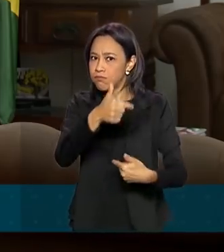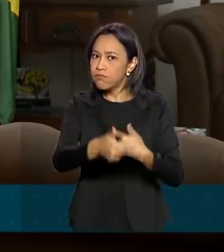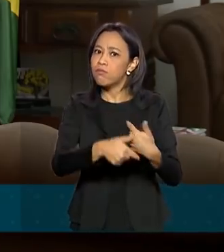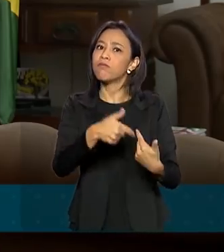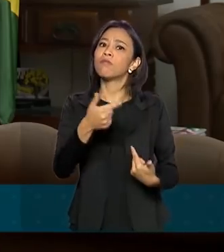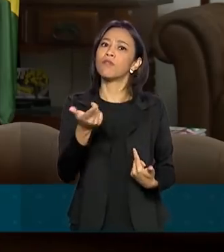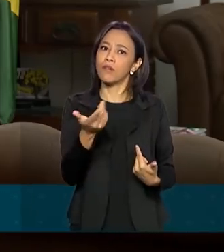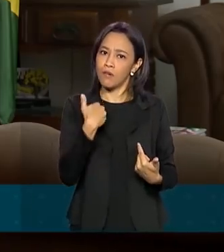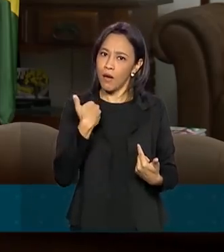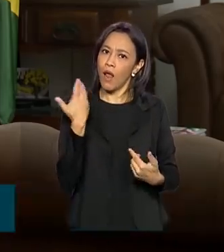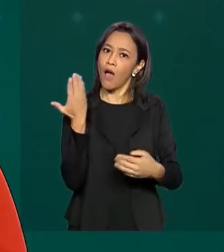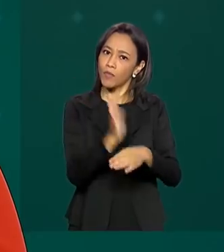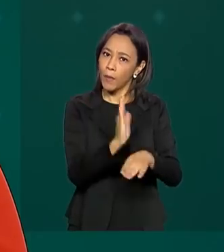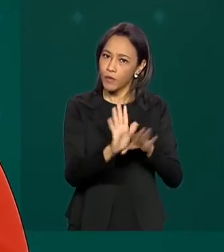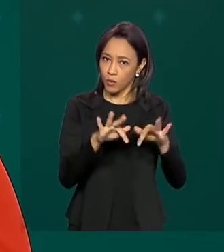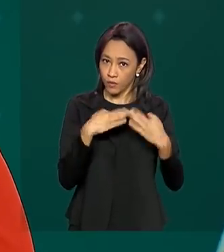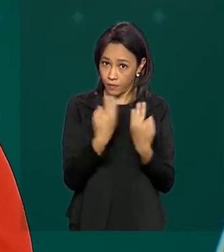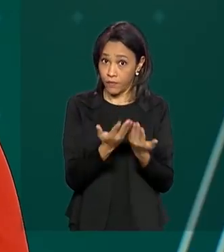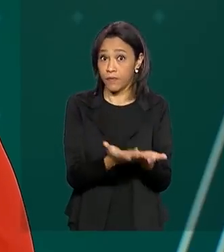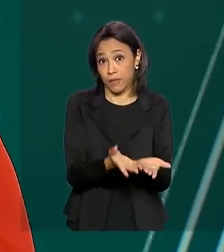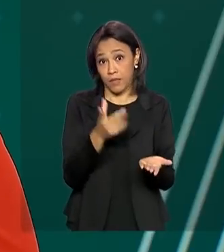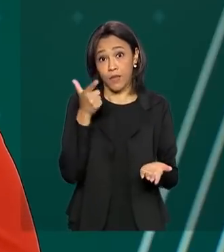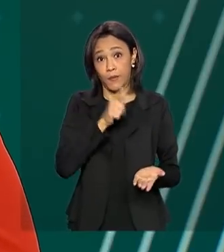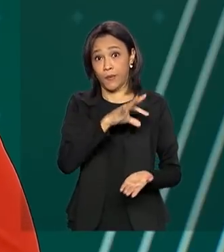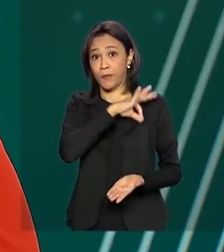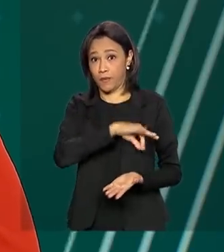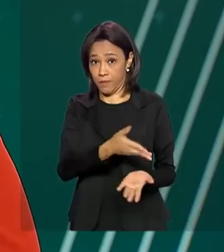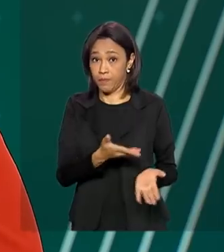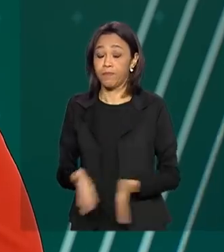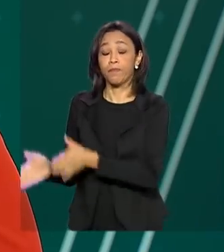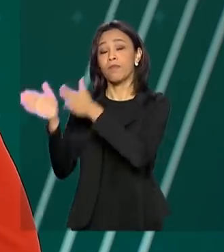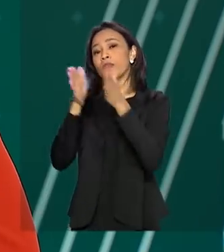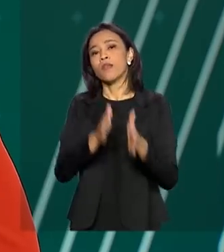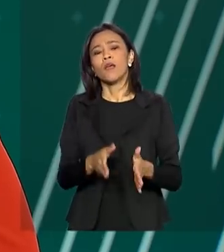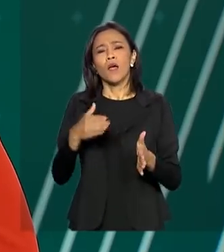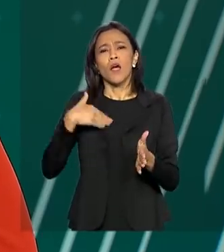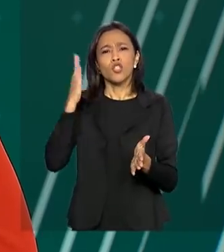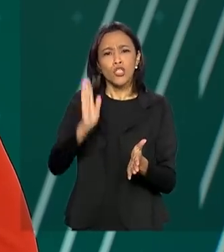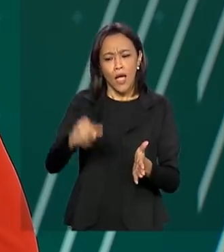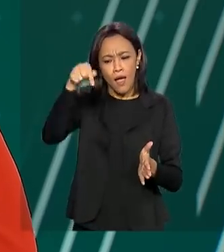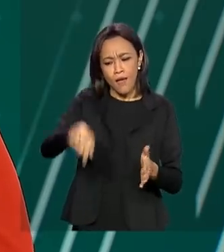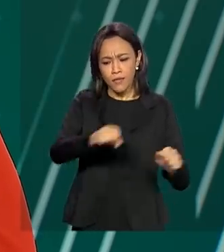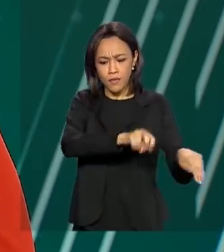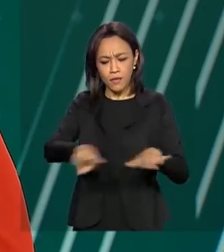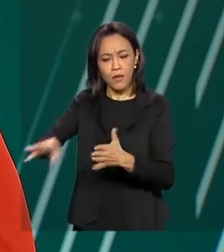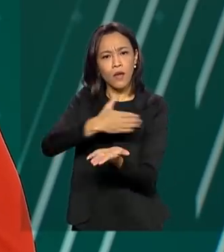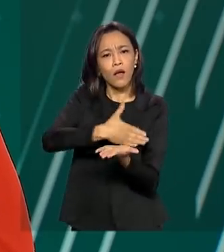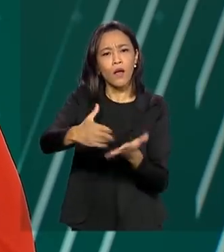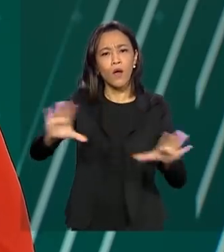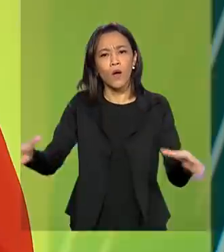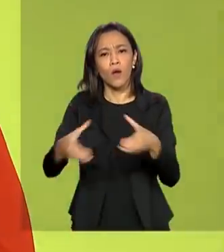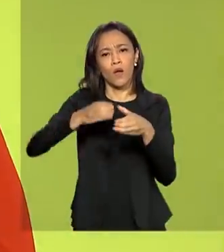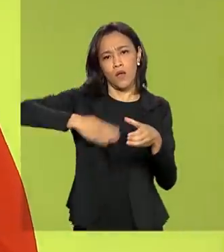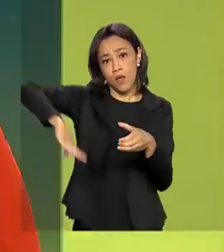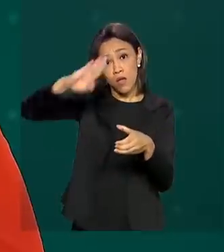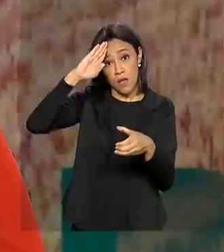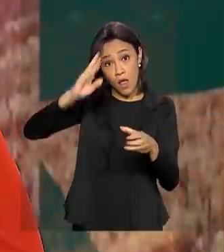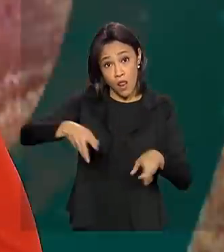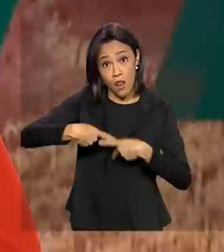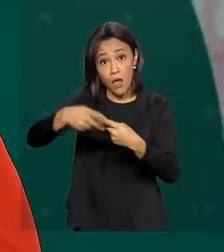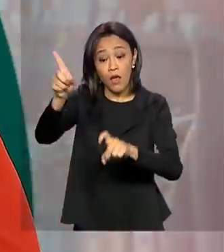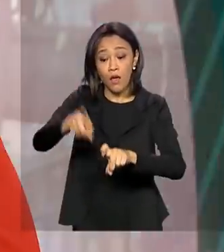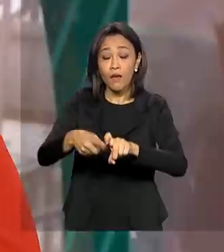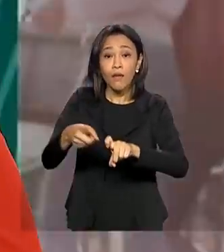famílias e ainda produzir. Começou nesta semana a Missão Chavante, que leva assistência médica e